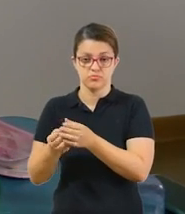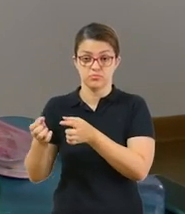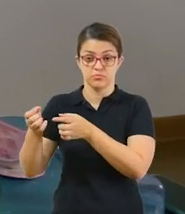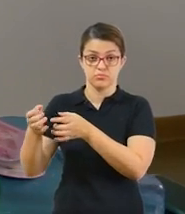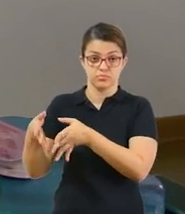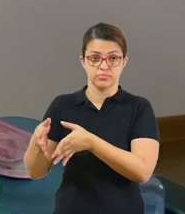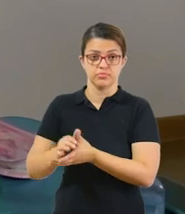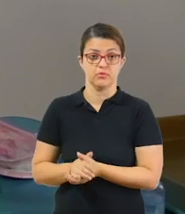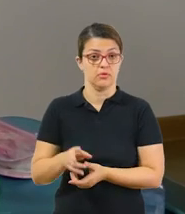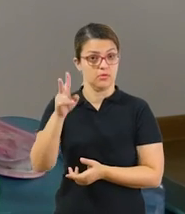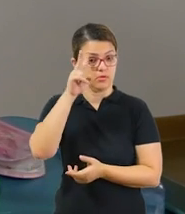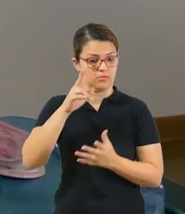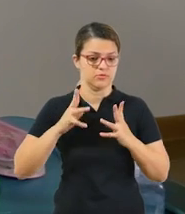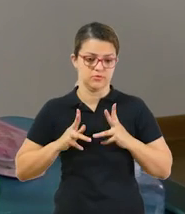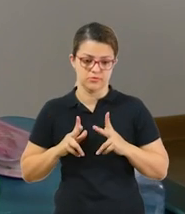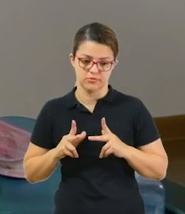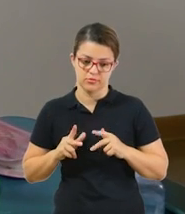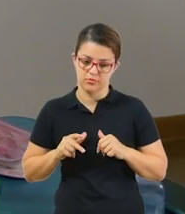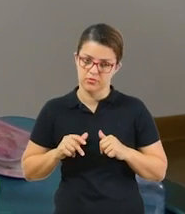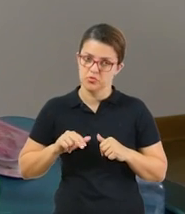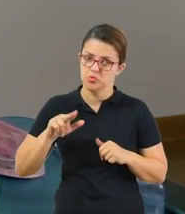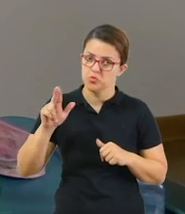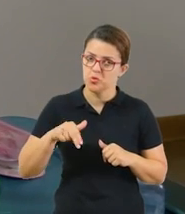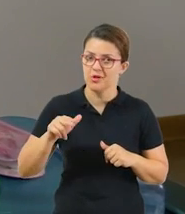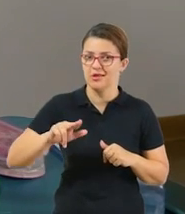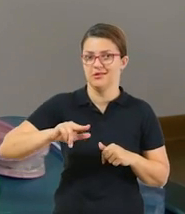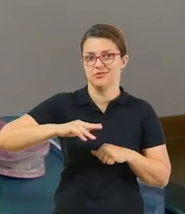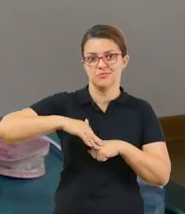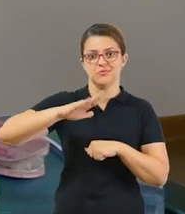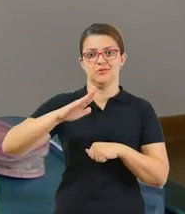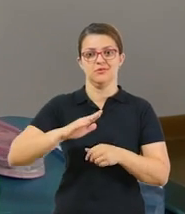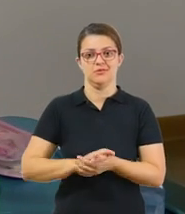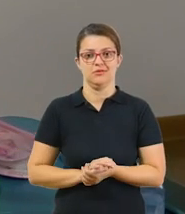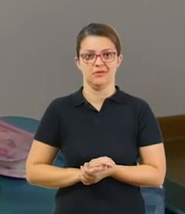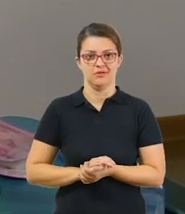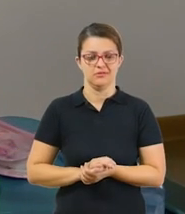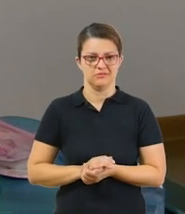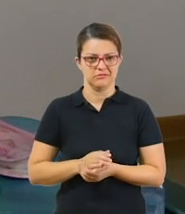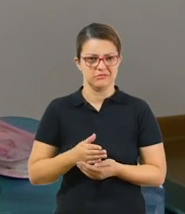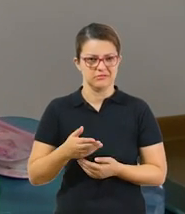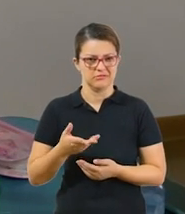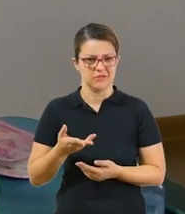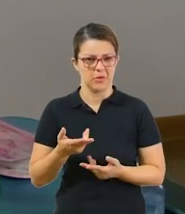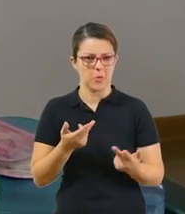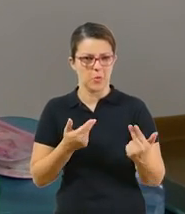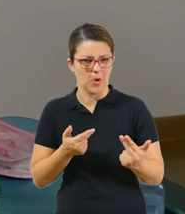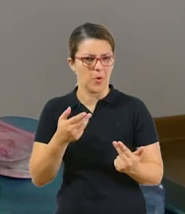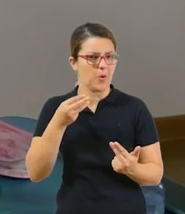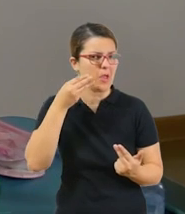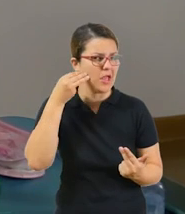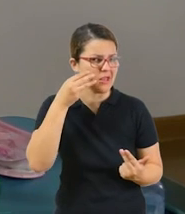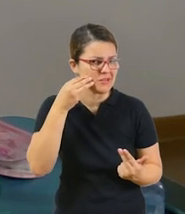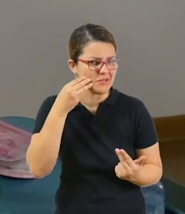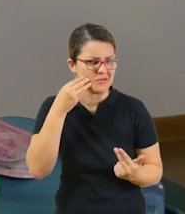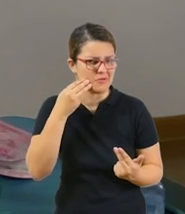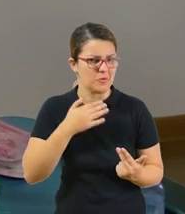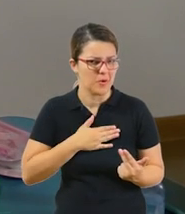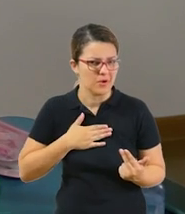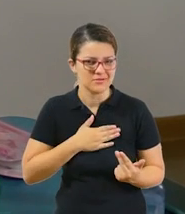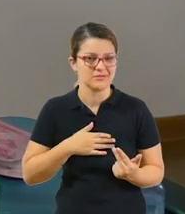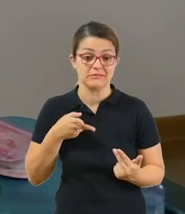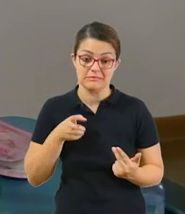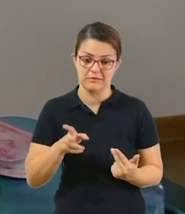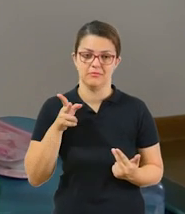Lembre-se, higiene nunca é demais. Ninguém gosta de ser o cascão, não é verdade? Então, tem que estar